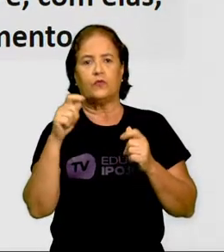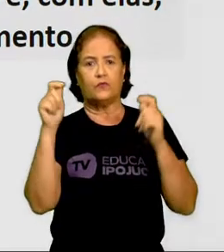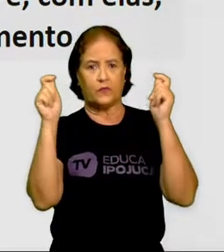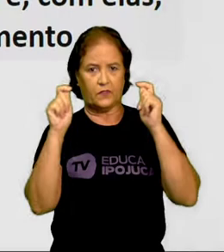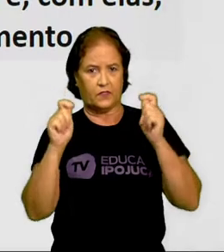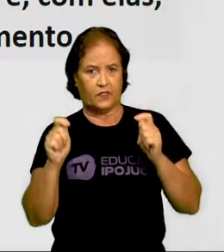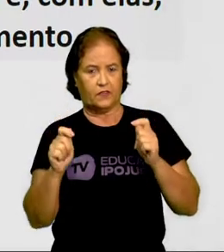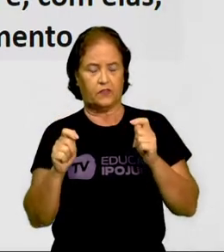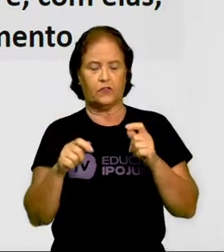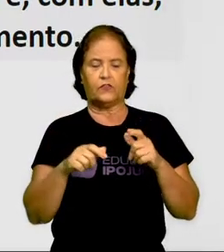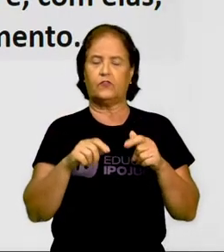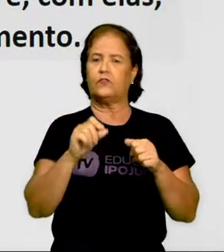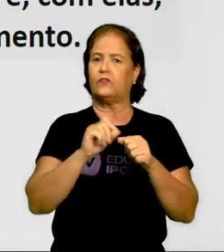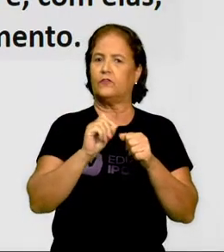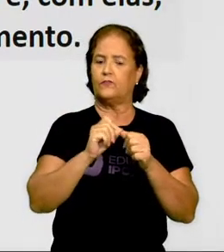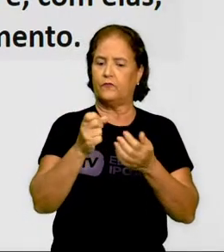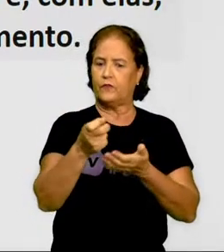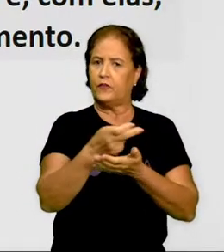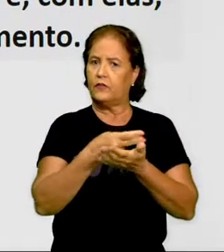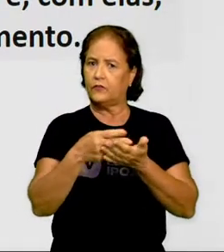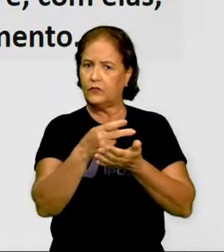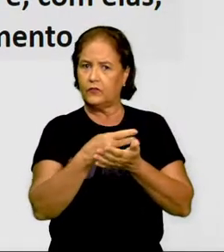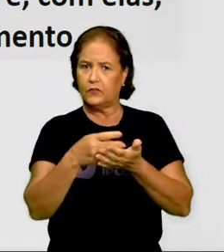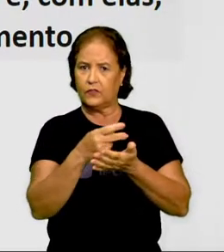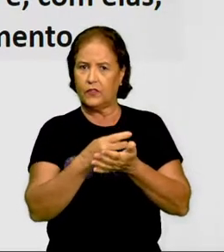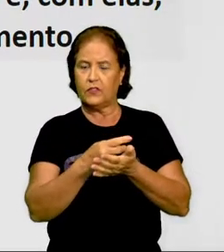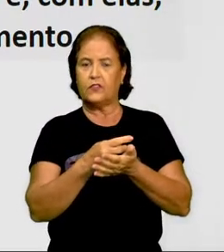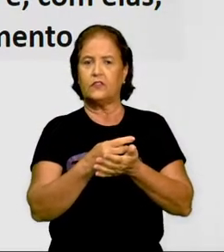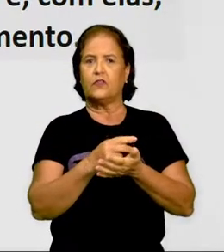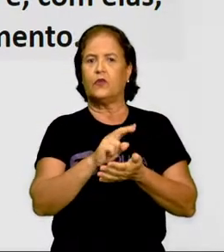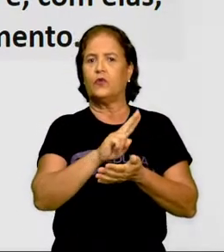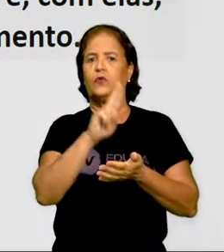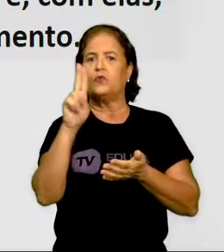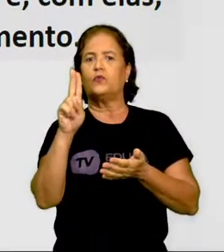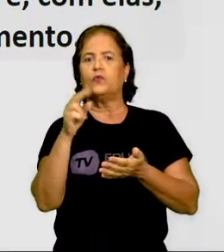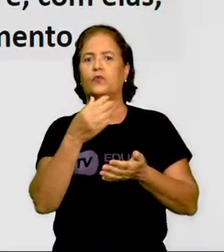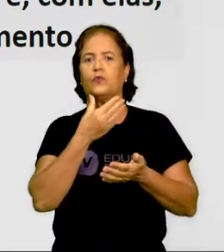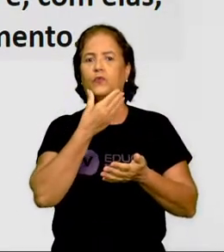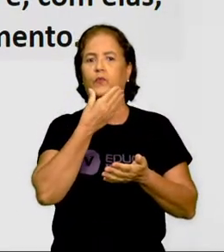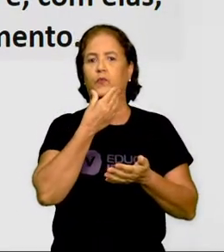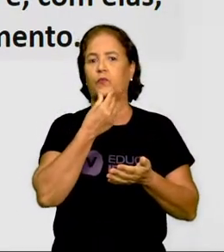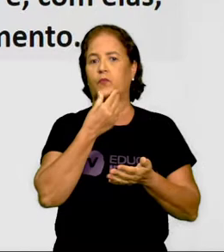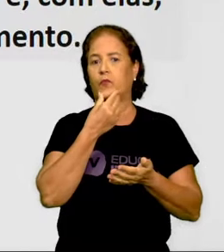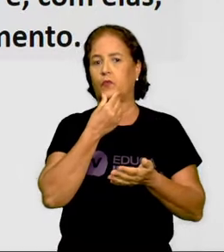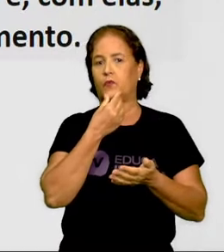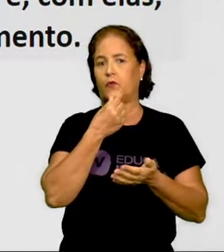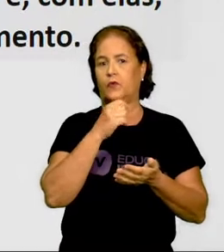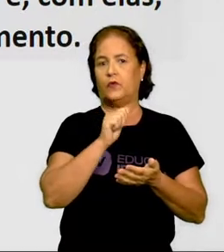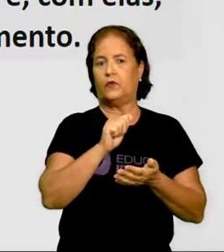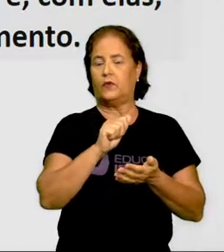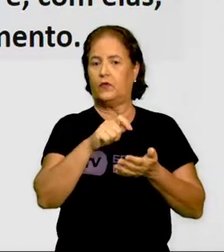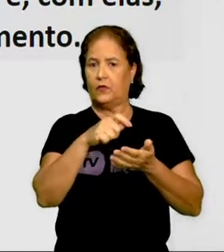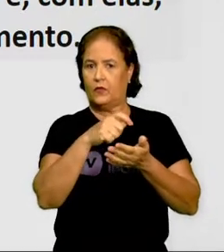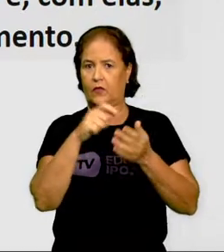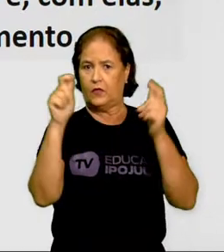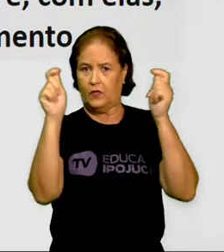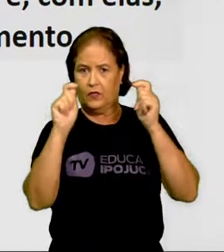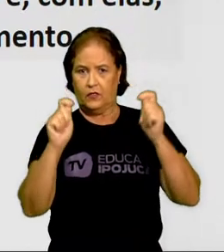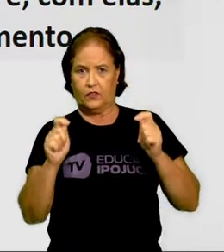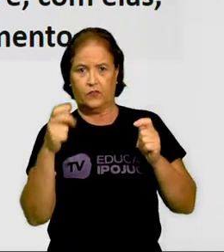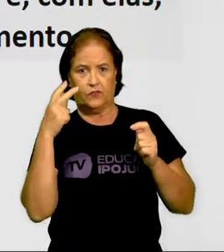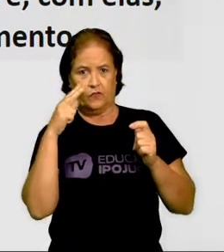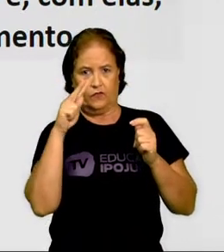desenhos, eles são chamados de artistas visuais. Então, observem, como eu falei